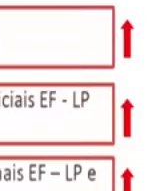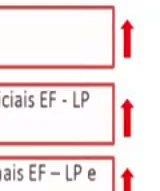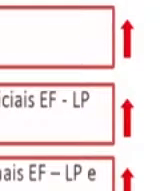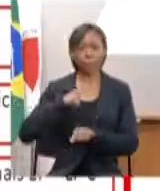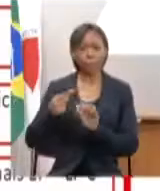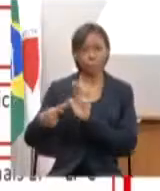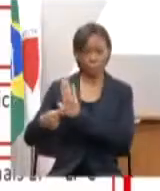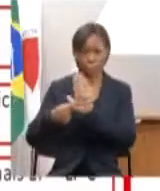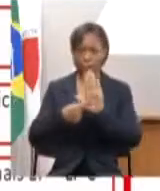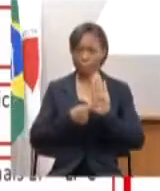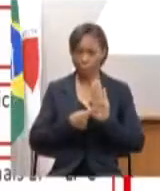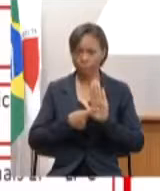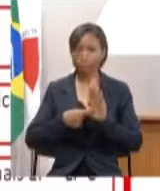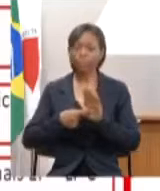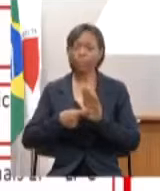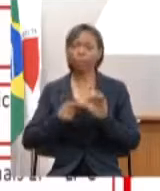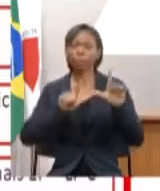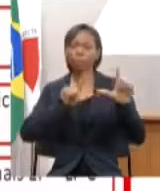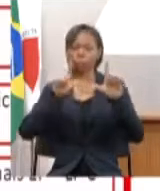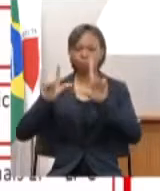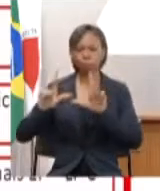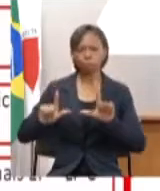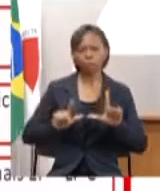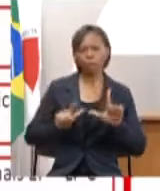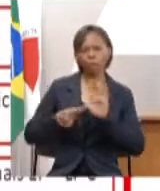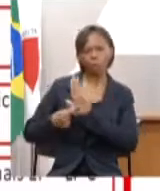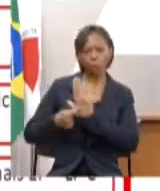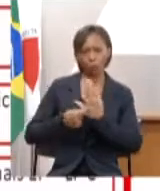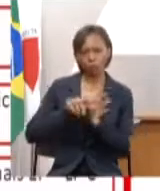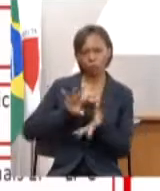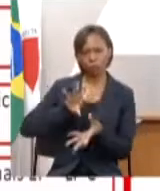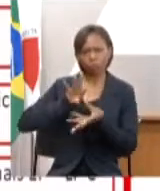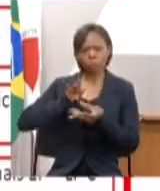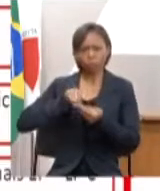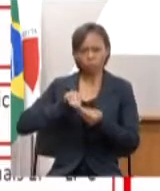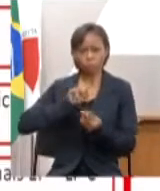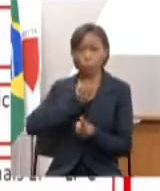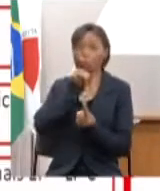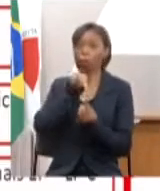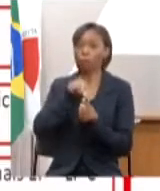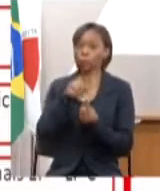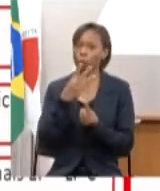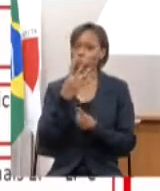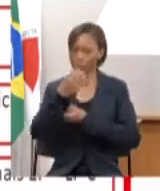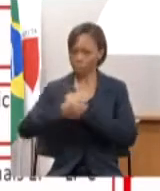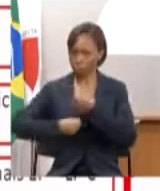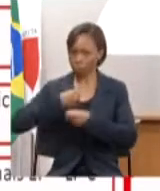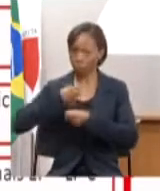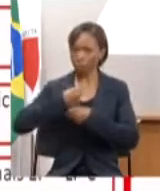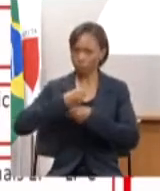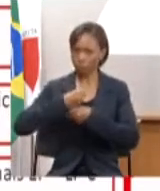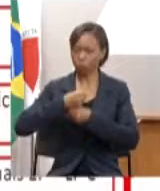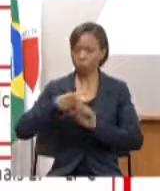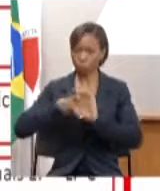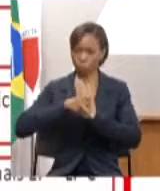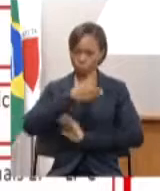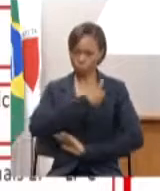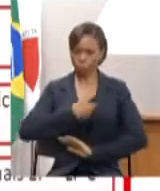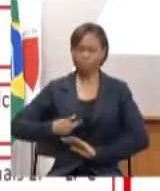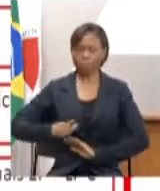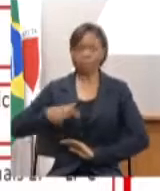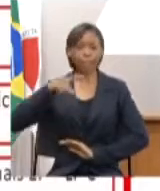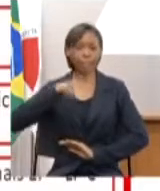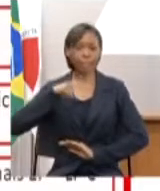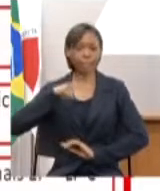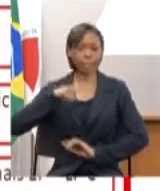do governo para os quatro anos. Esses objetivos são traçados com metas